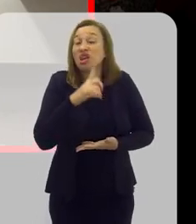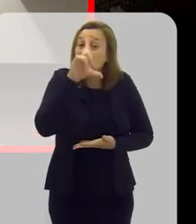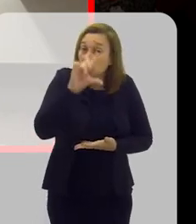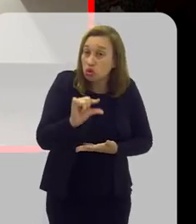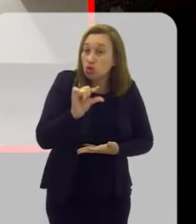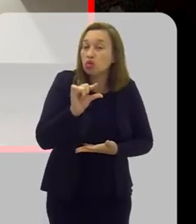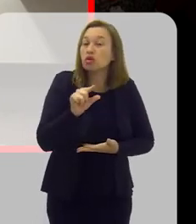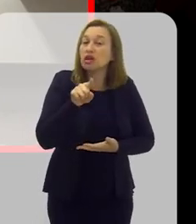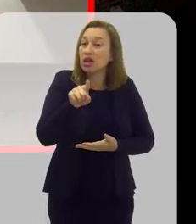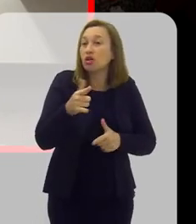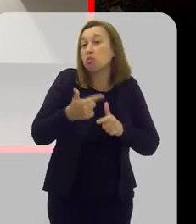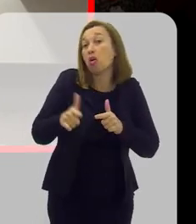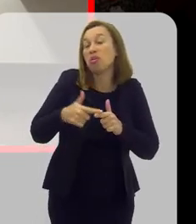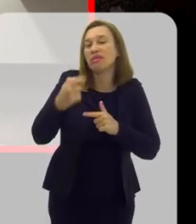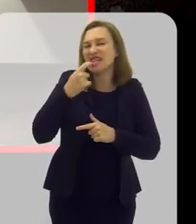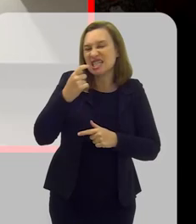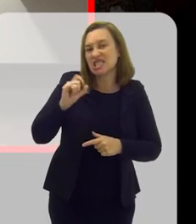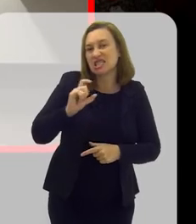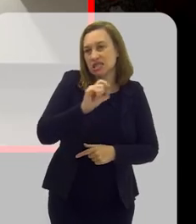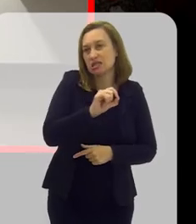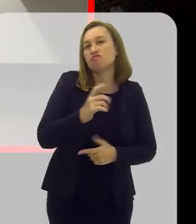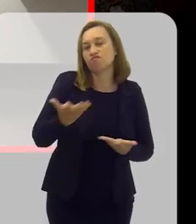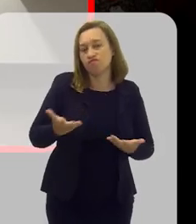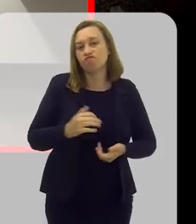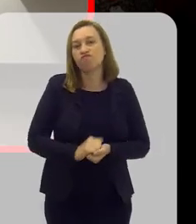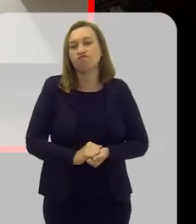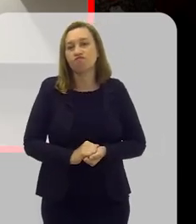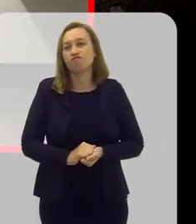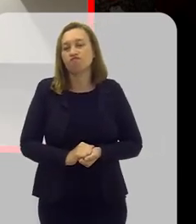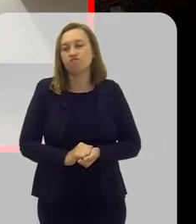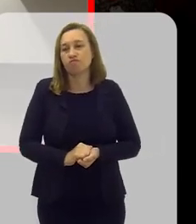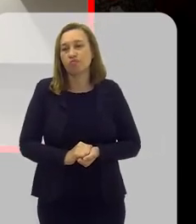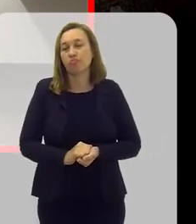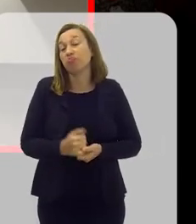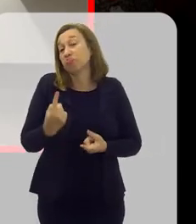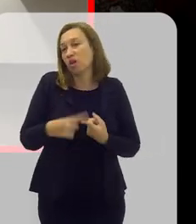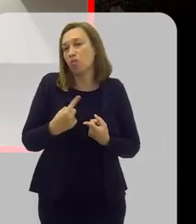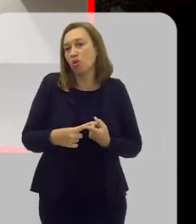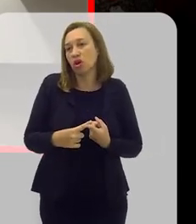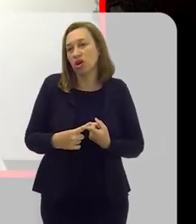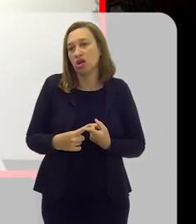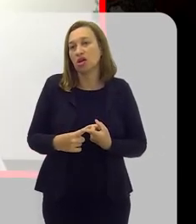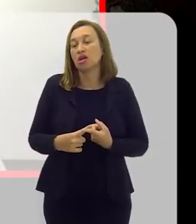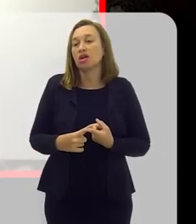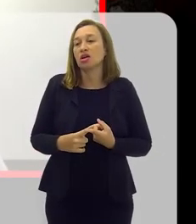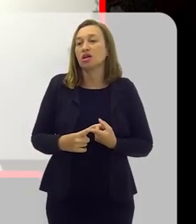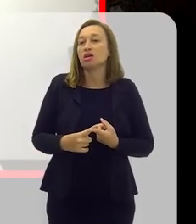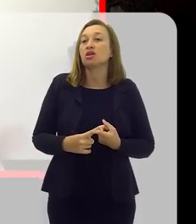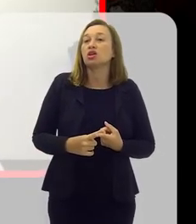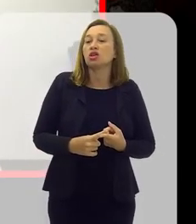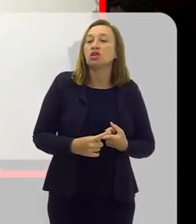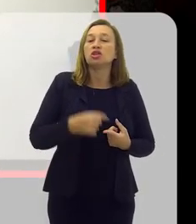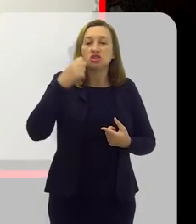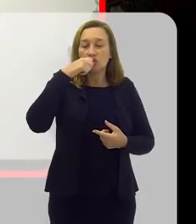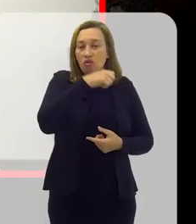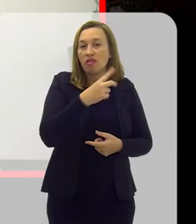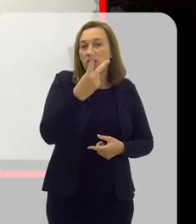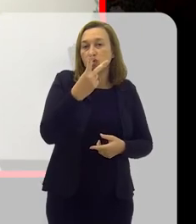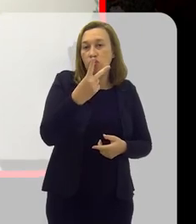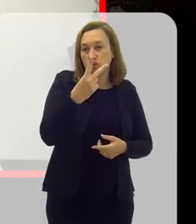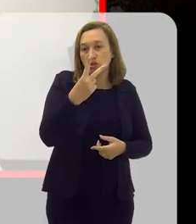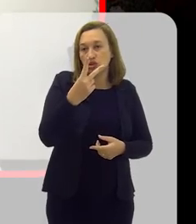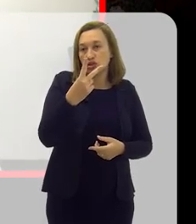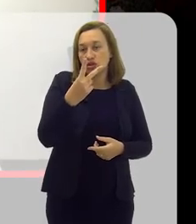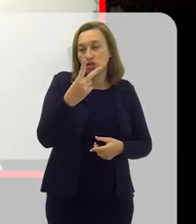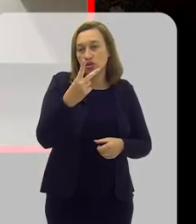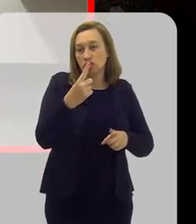menos, reduzido ali o risco maior de carne. Porque, pelo menos, ali faria duas escovações que fosse